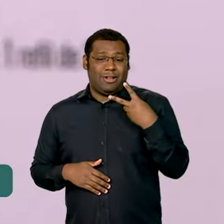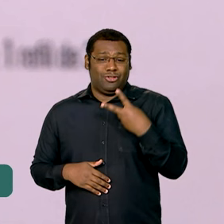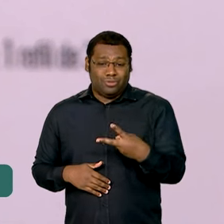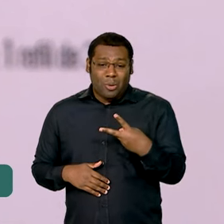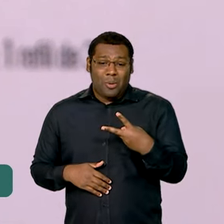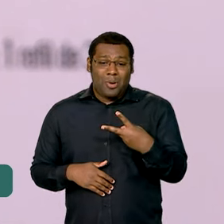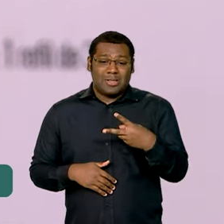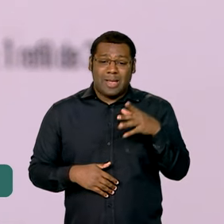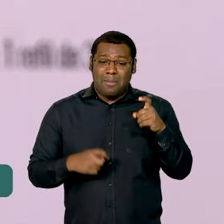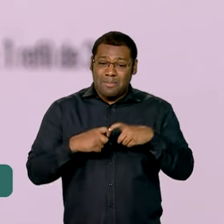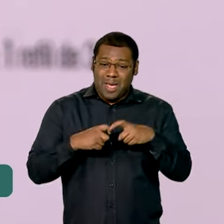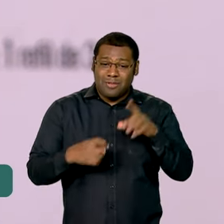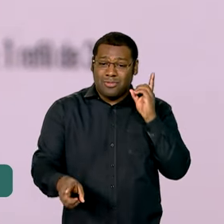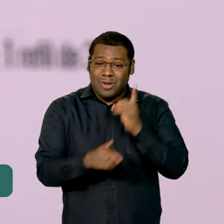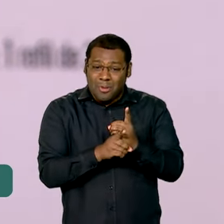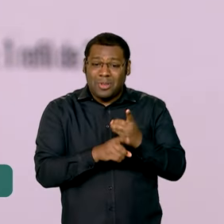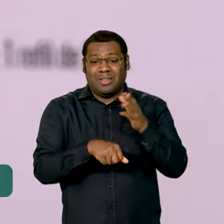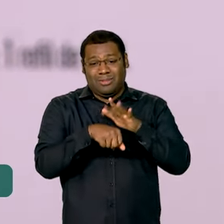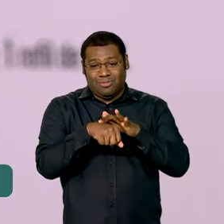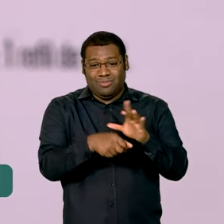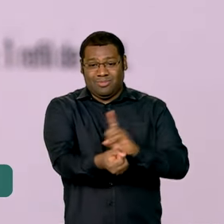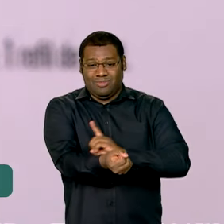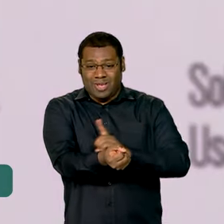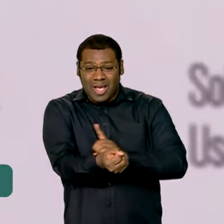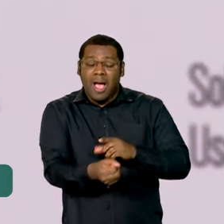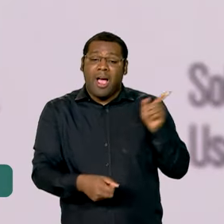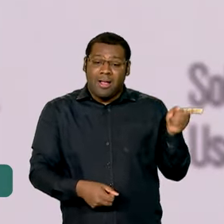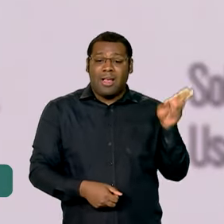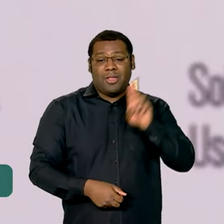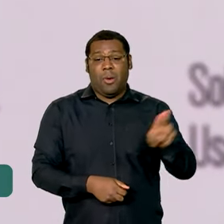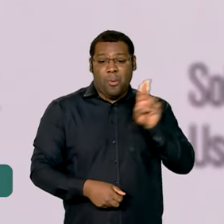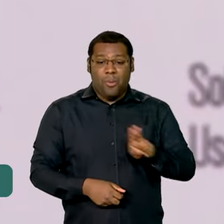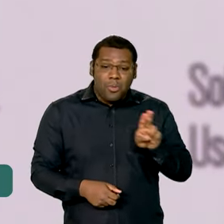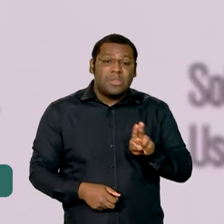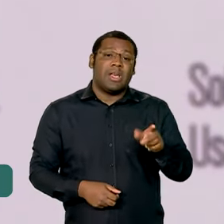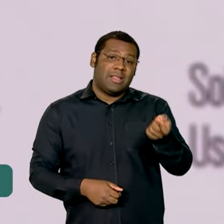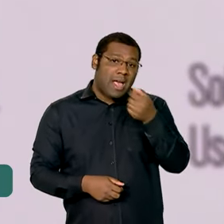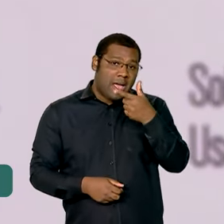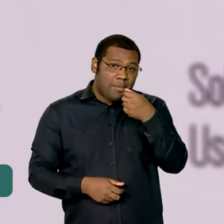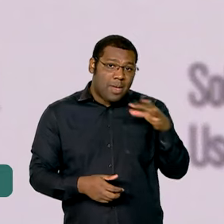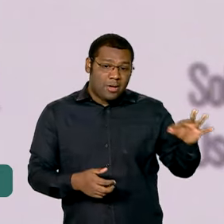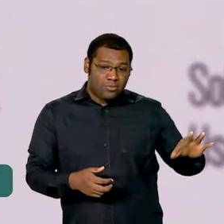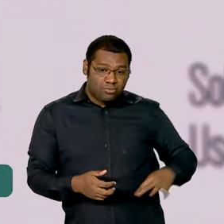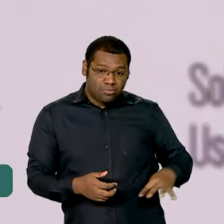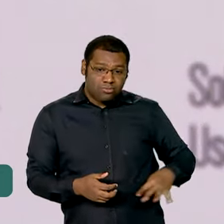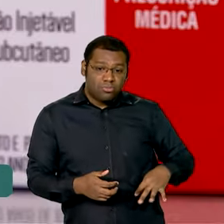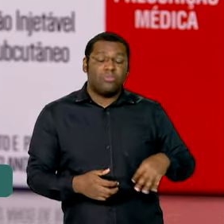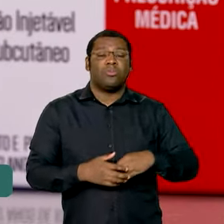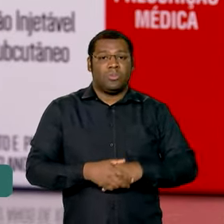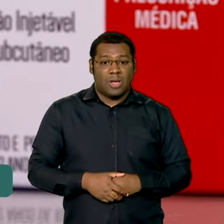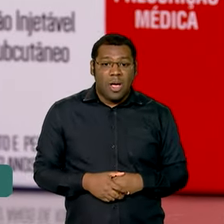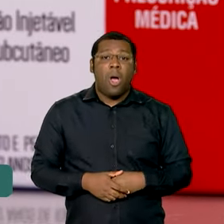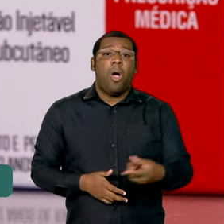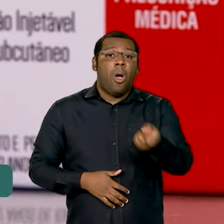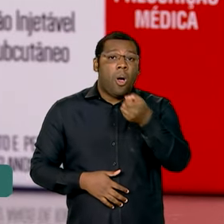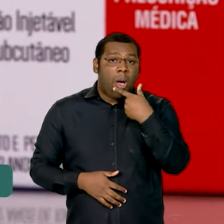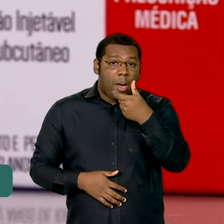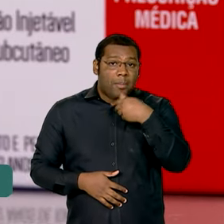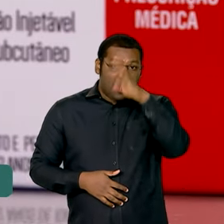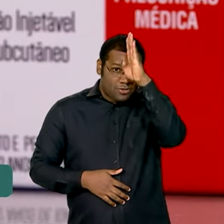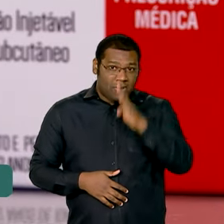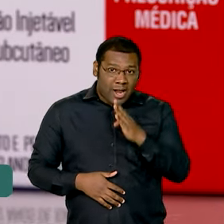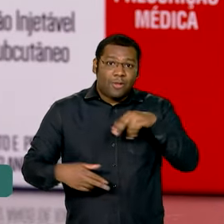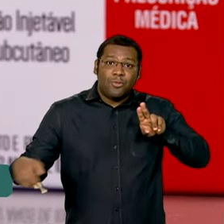e, desde então, usa a insulina glargina. Ele recebe a medicação gratuitamente pelo Sistema